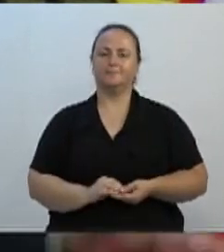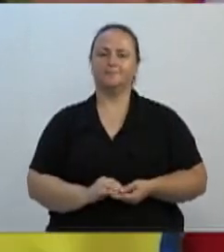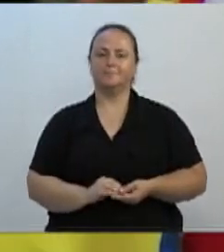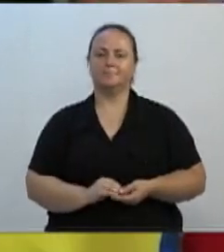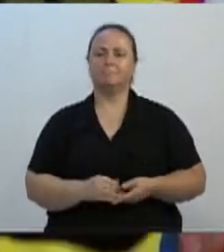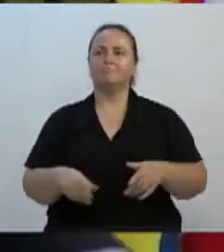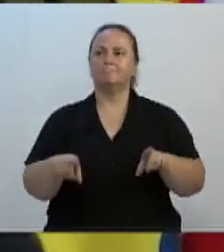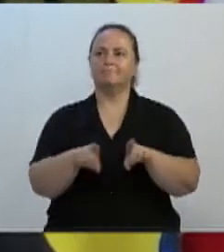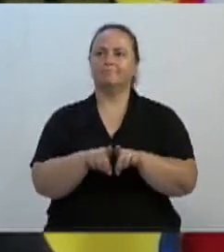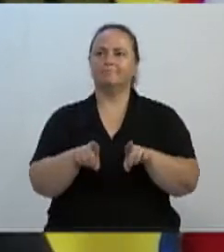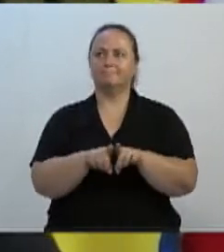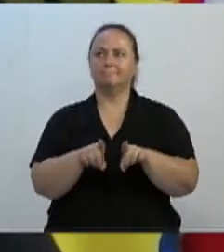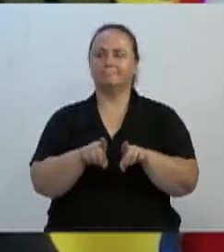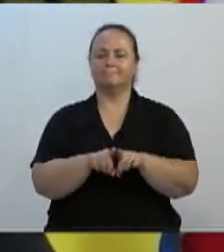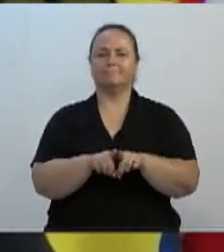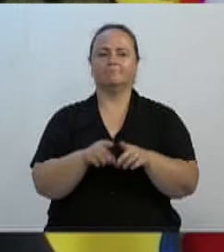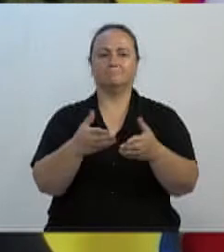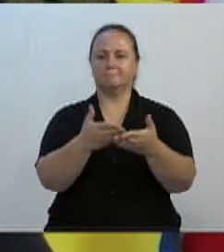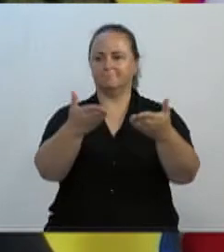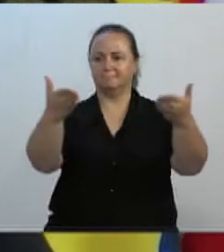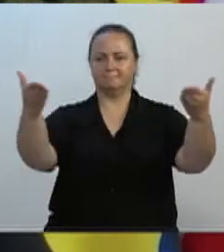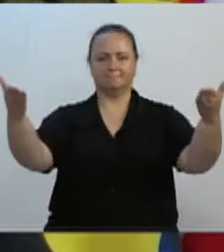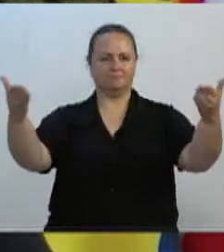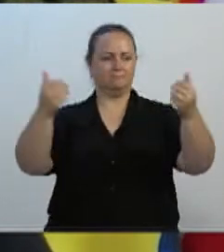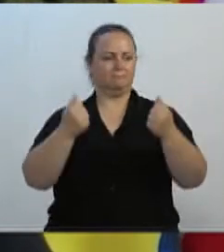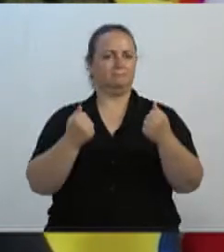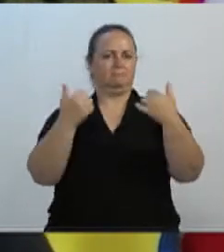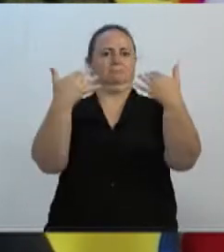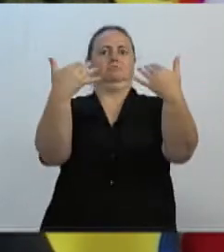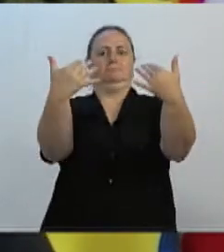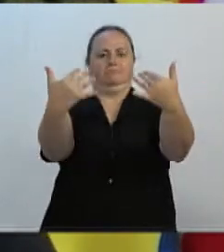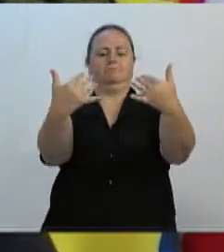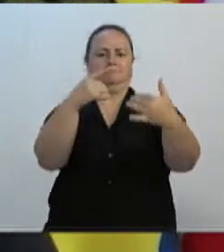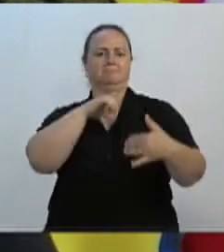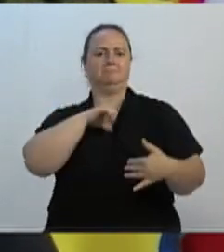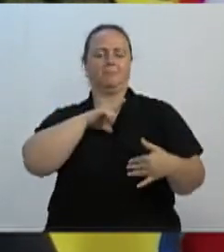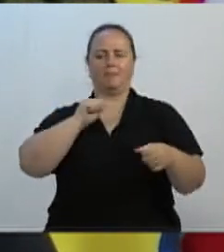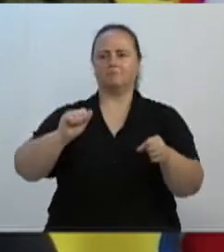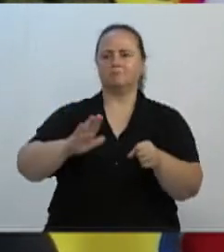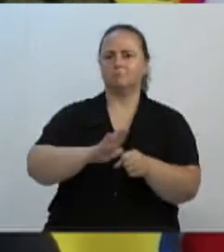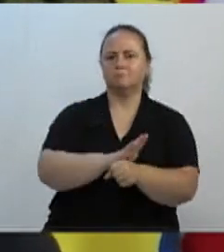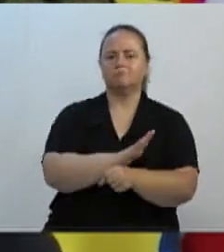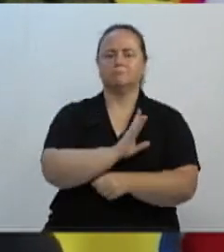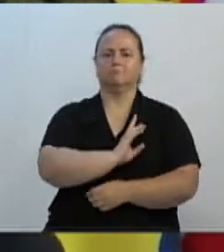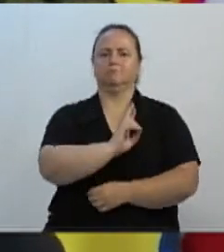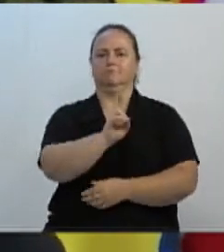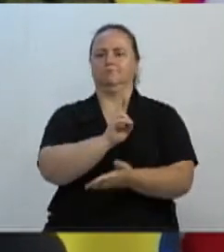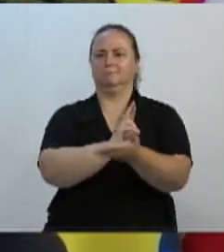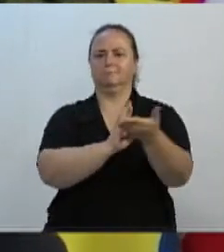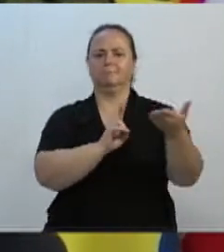bem como todos os contadores aqui, fortemente representados neste evento.